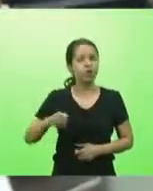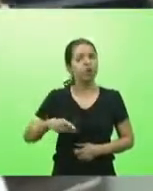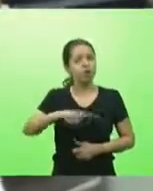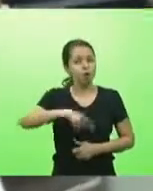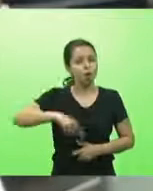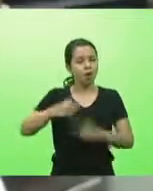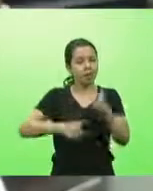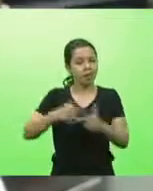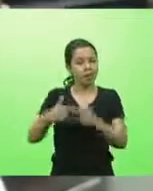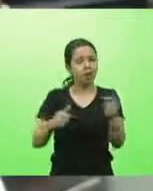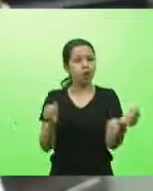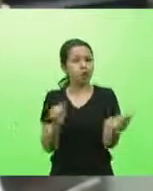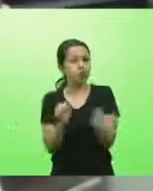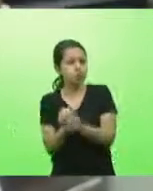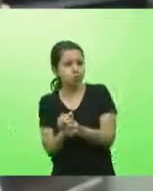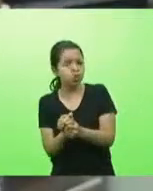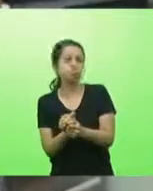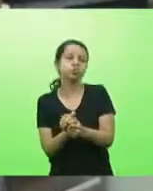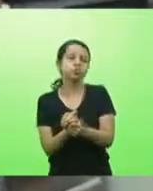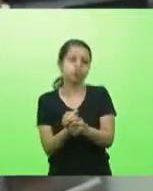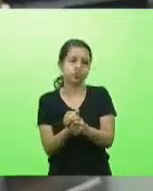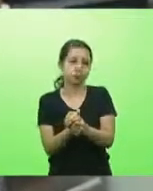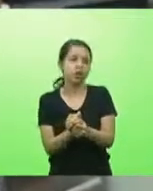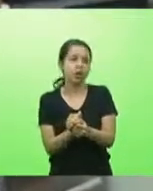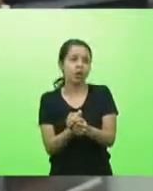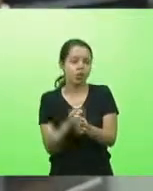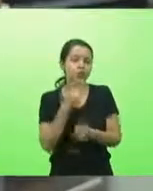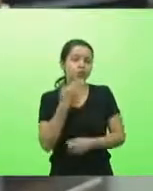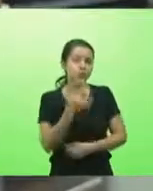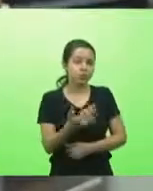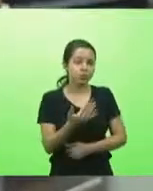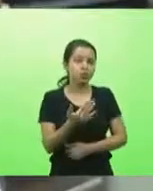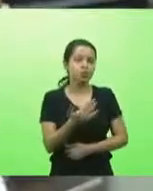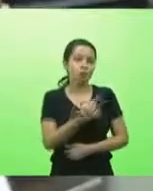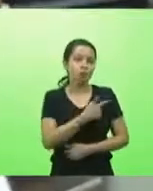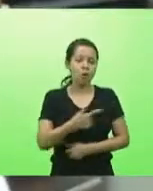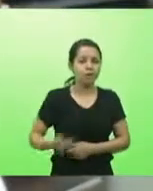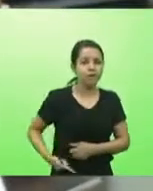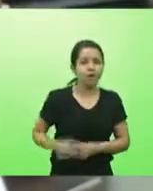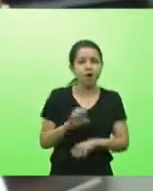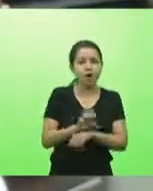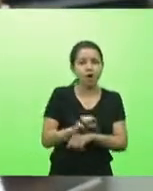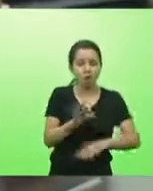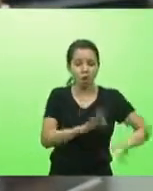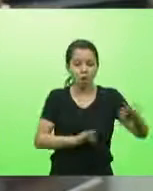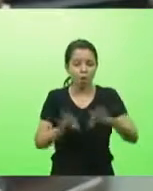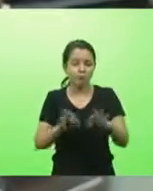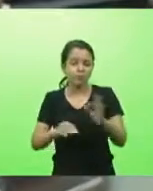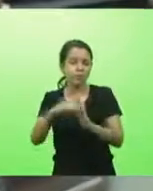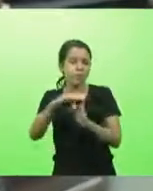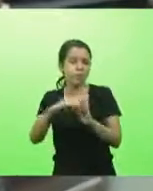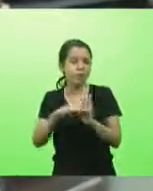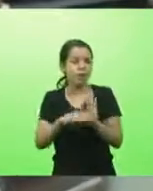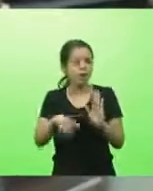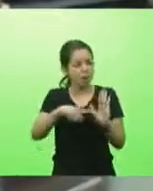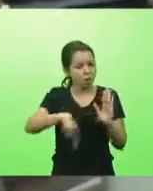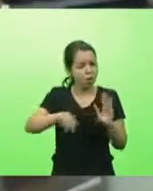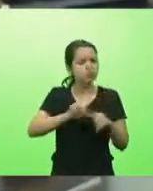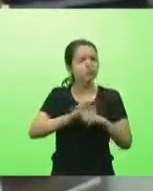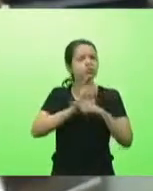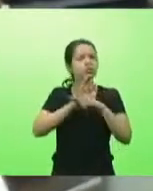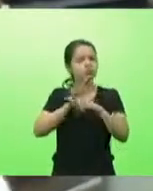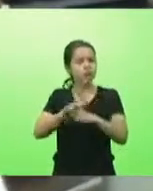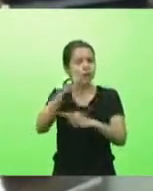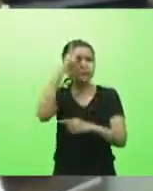nesse sentido estamos solicitando ao Estado que organiza esse protocolo vamos ajudar quem ficou com